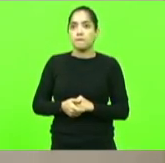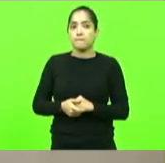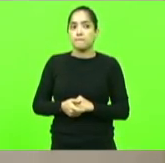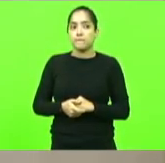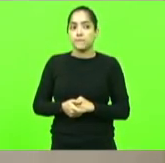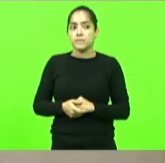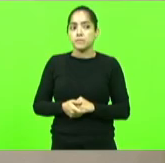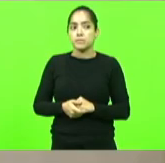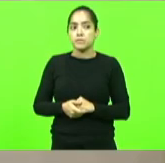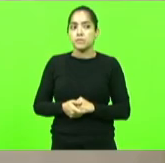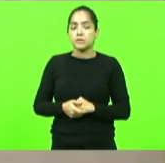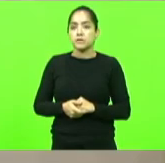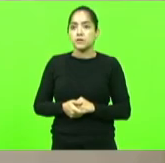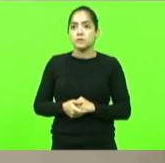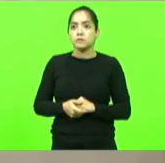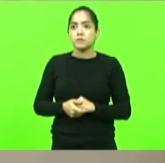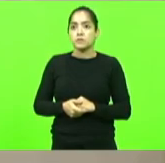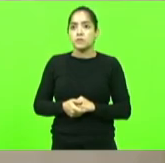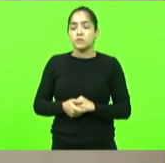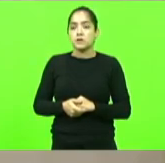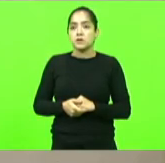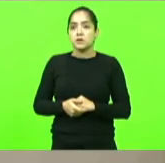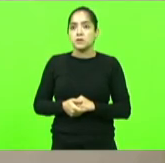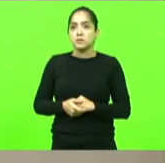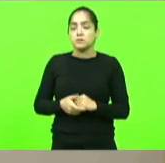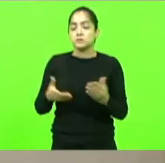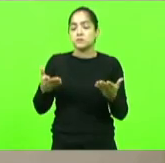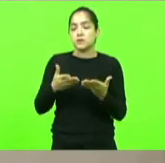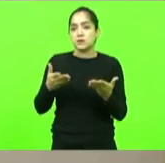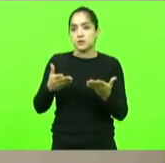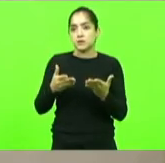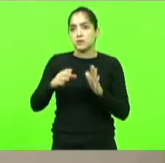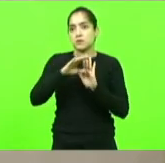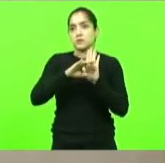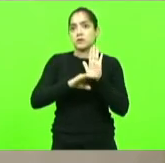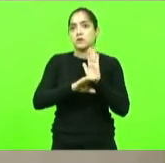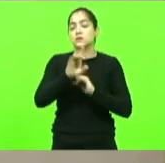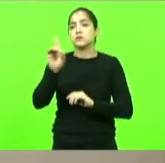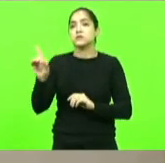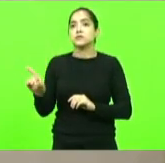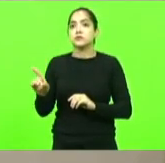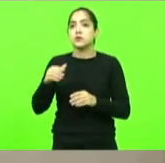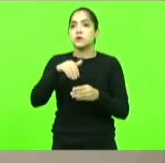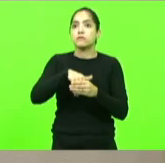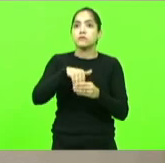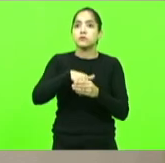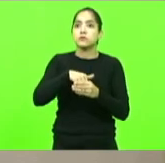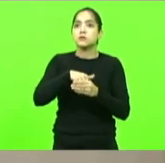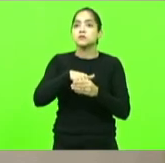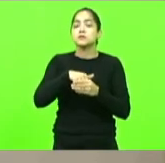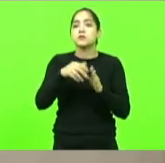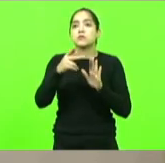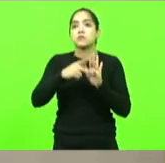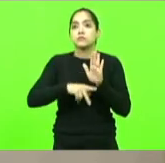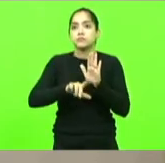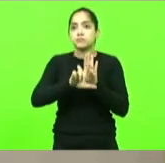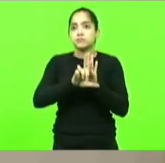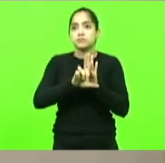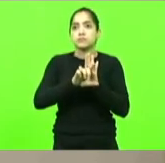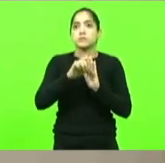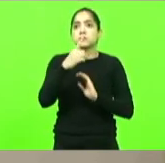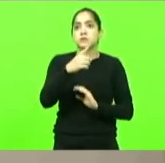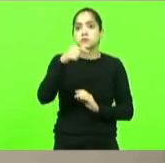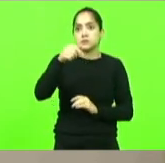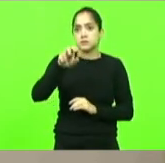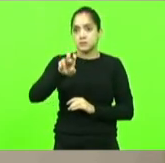fim do horário destinados aos partidos políticos passamos a ordem do dia votação da redação final do projeto de lei 175.1